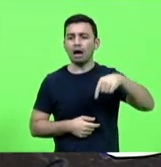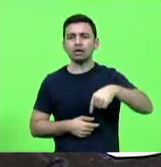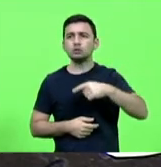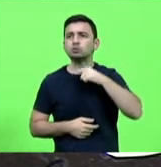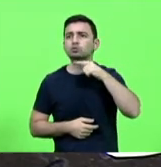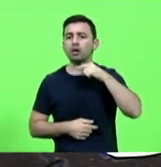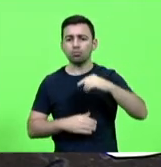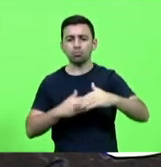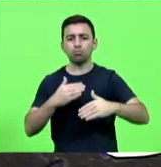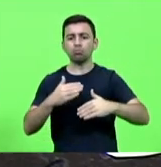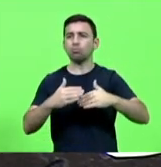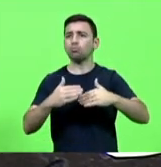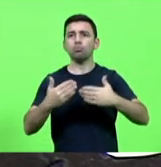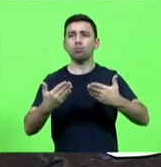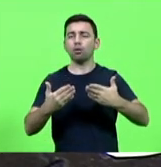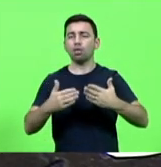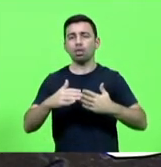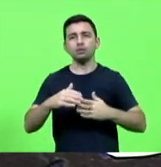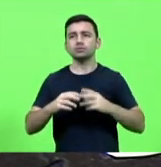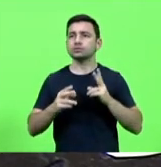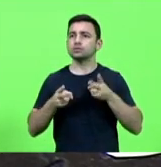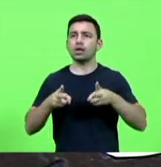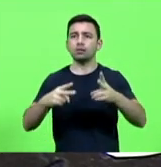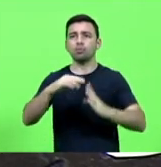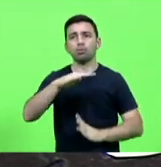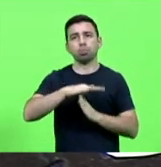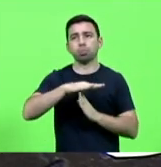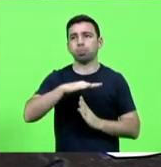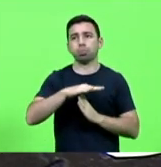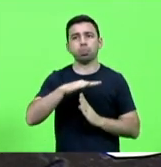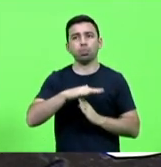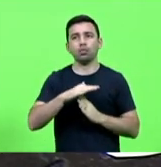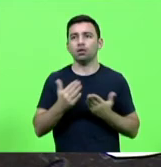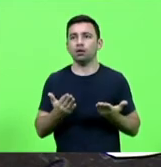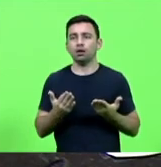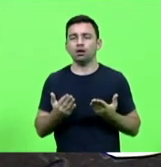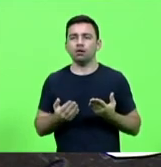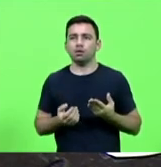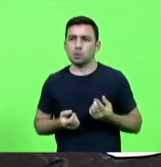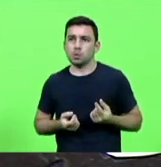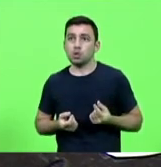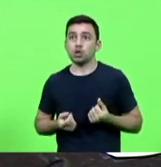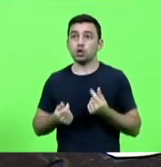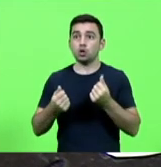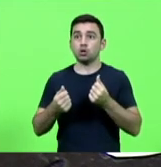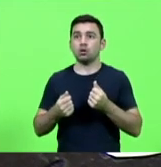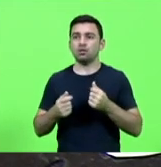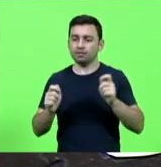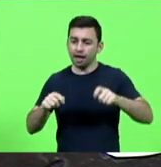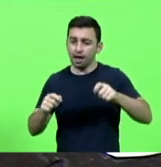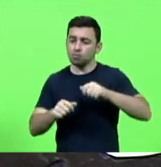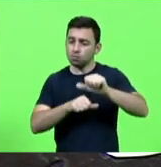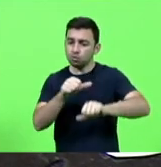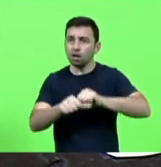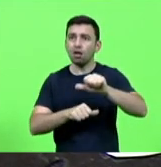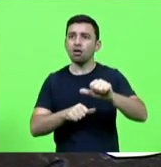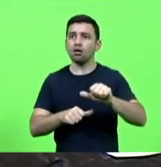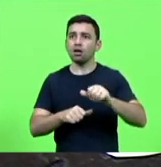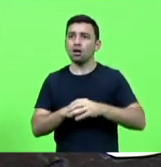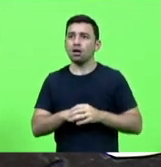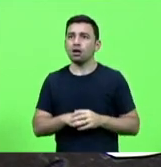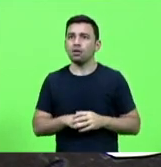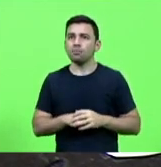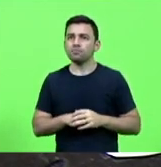nós vamos continuar vivendo perto demais da riqueza corrigível e longe demais da